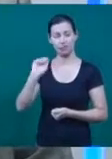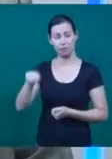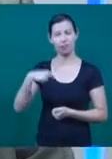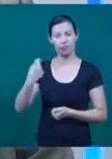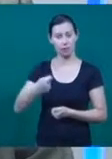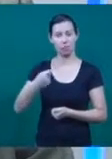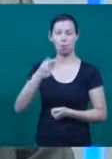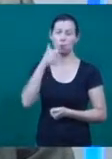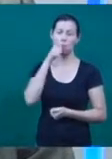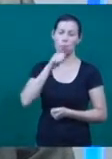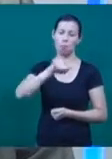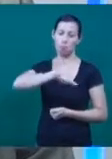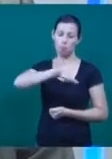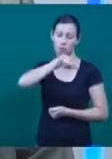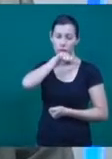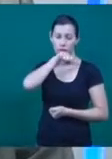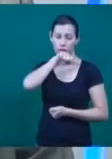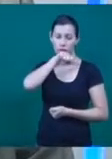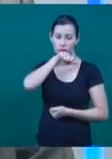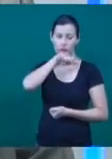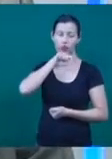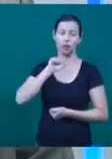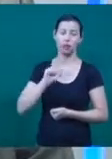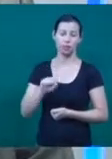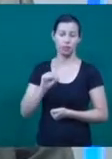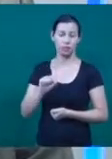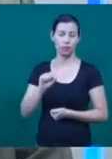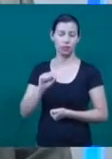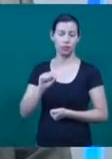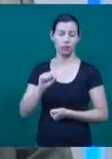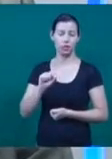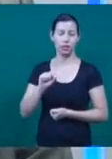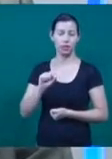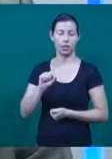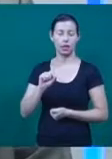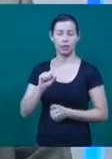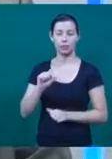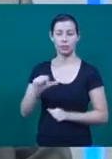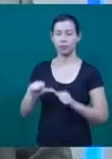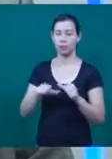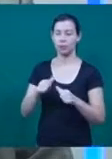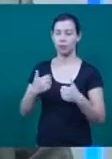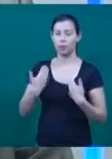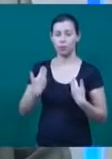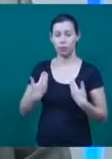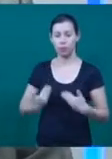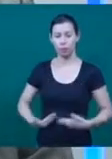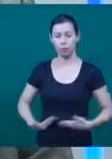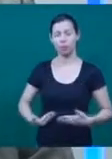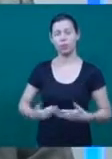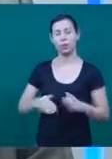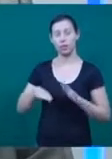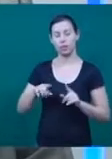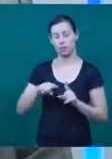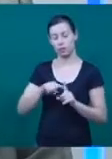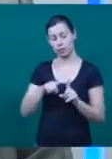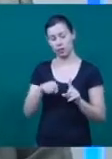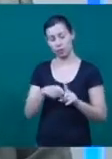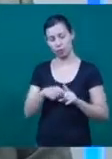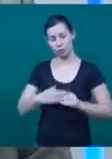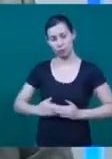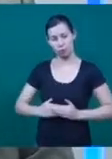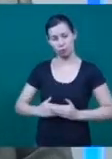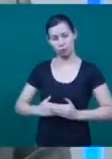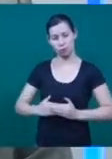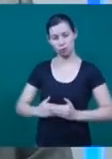concretiza com o nascimento do filho. E, com isso, surgem várias mudanças. Mudanças no corpo, a pessoa